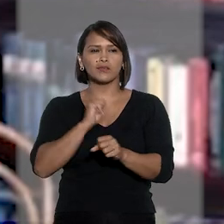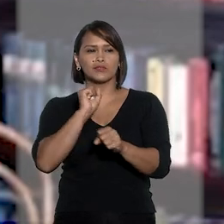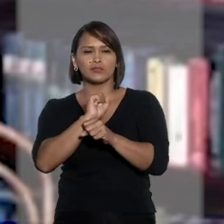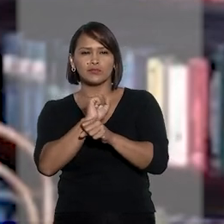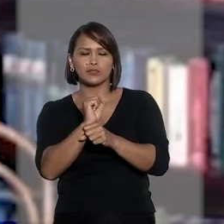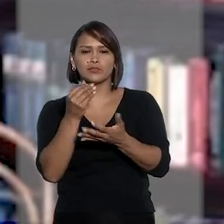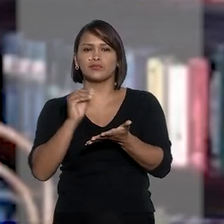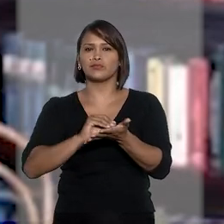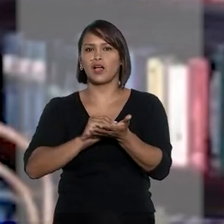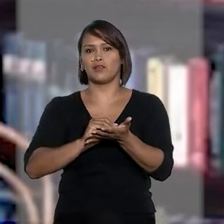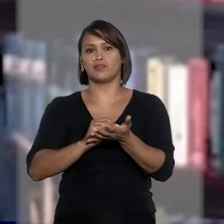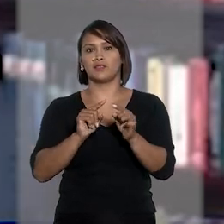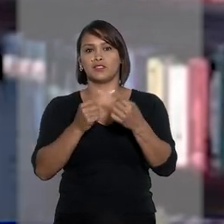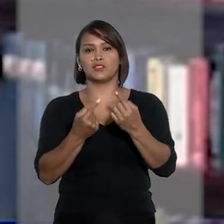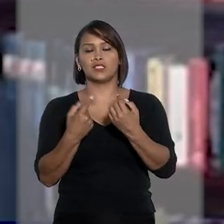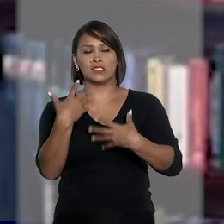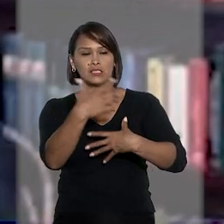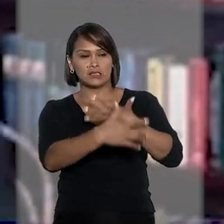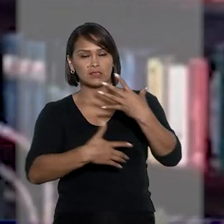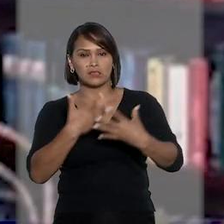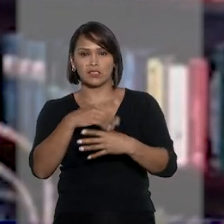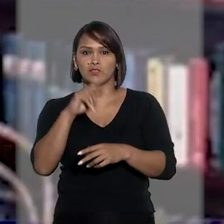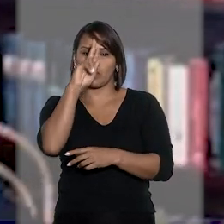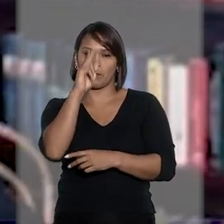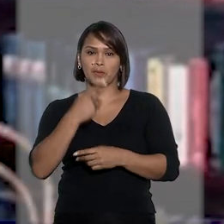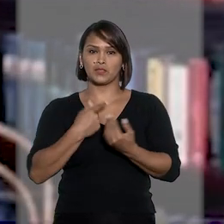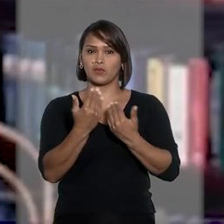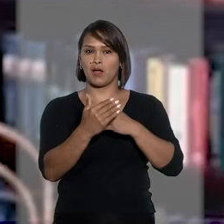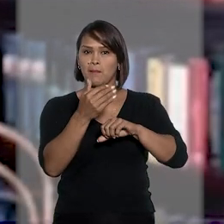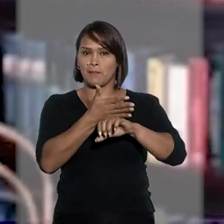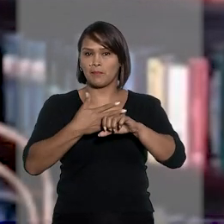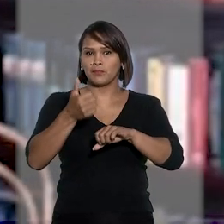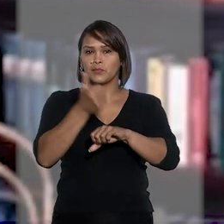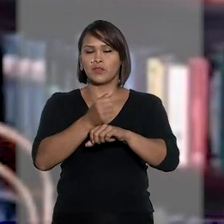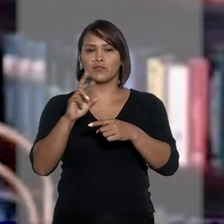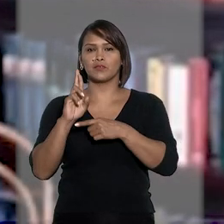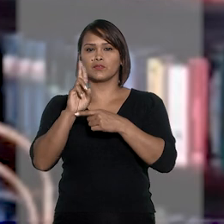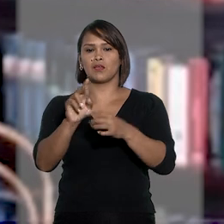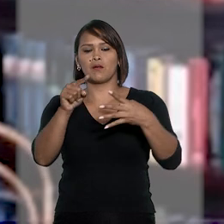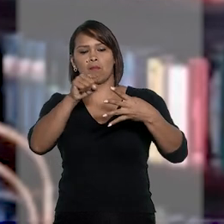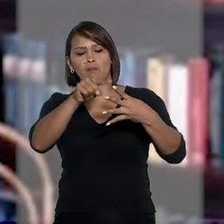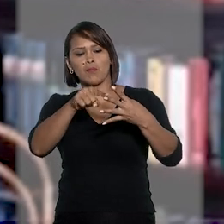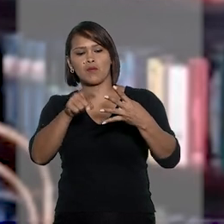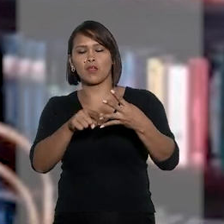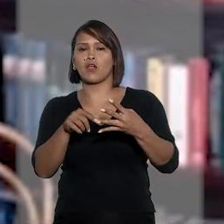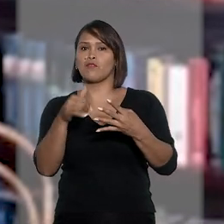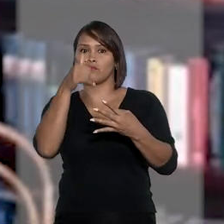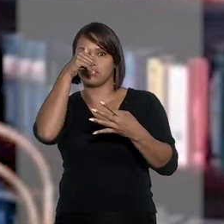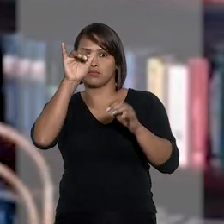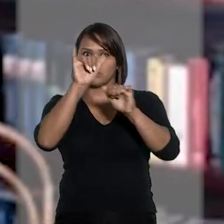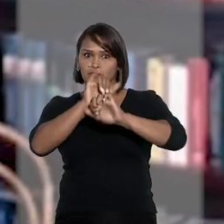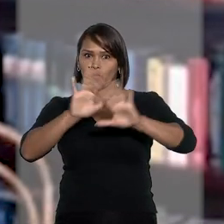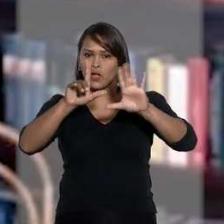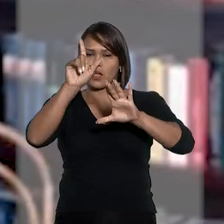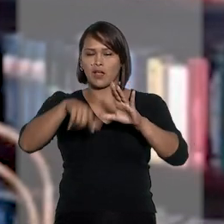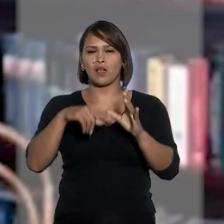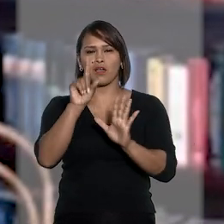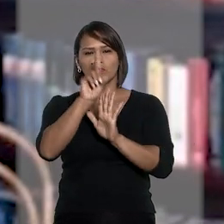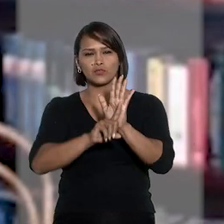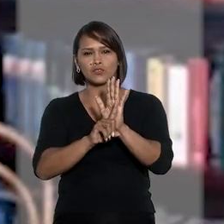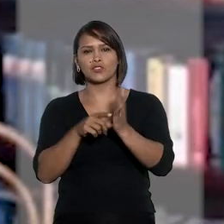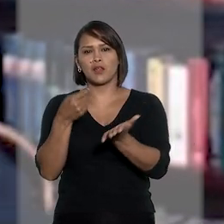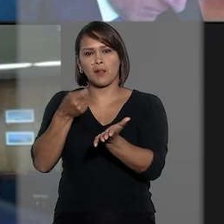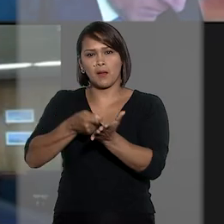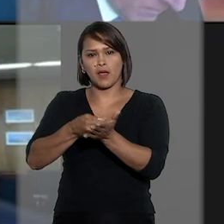para os pais e para o menor, gerando transtornos pessoais e profissionais, o relator pontuou que ficou evidenciado o direito à